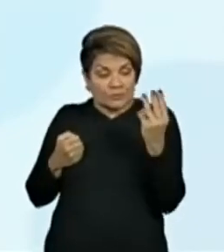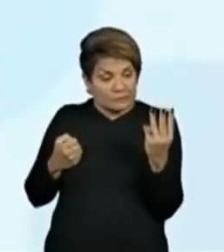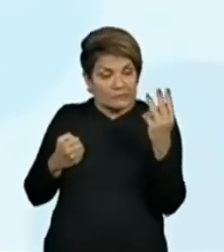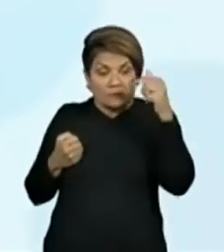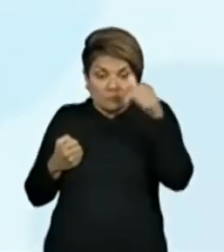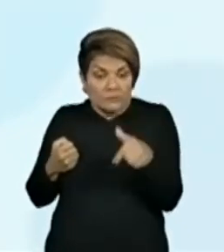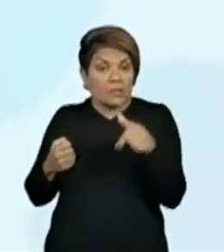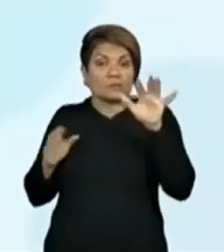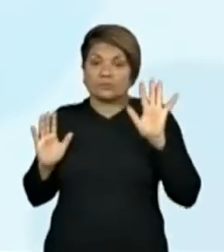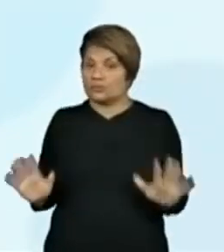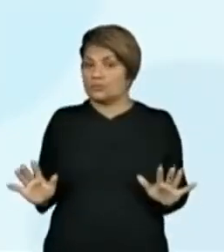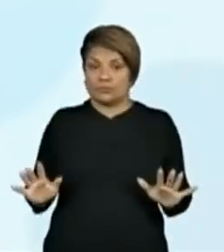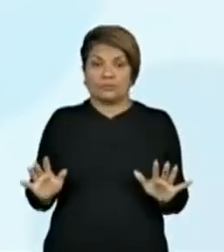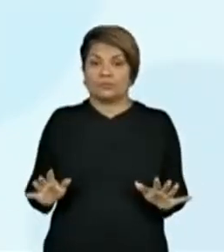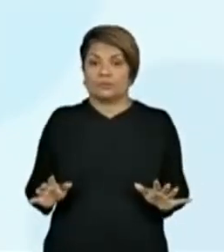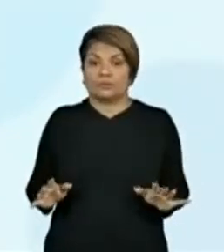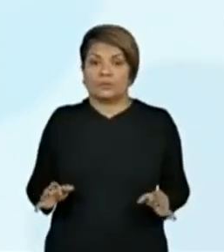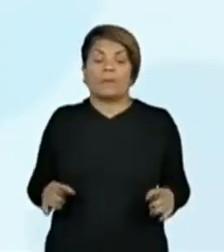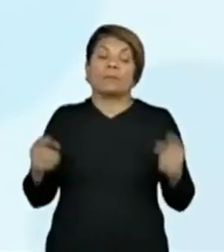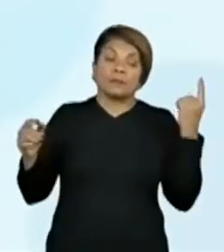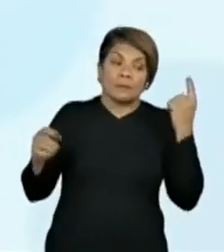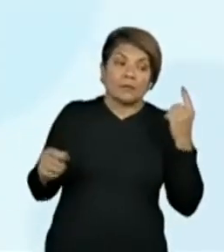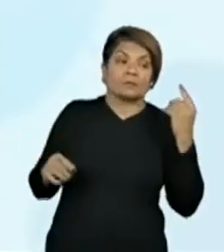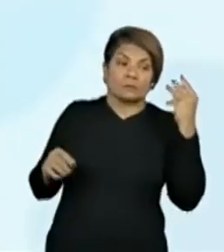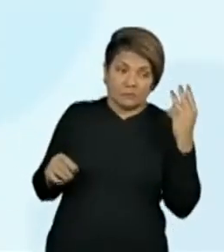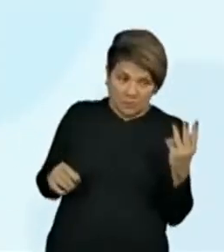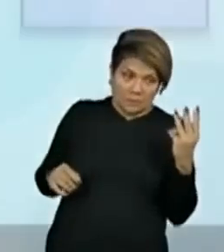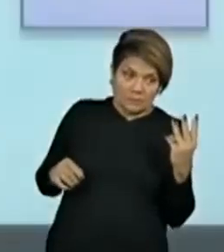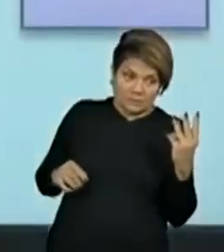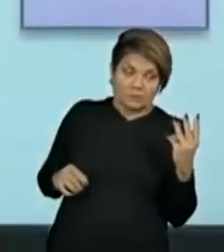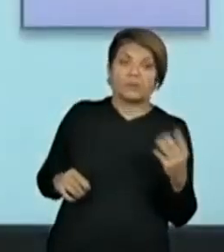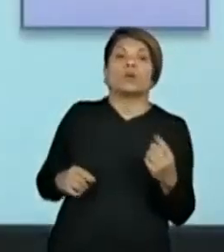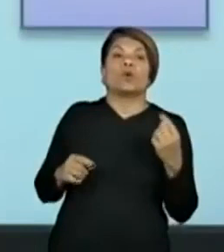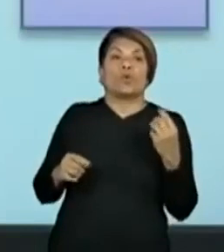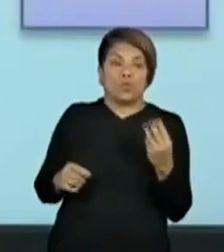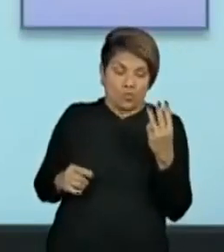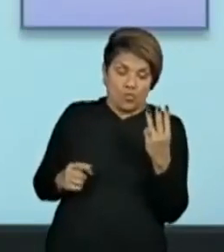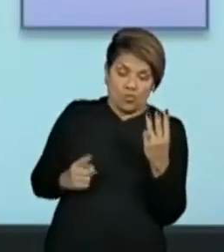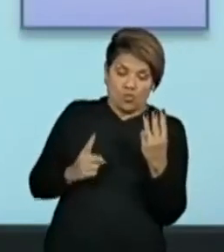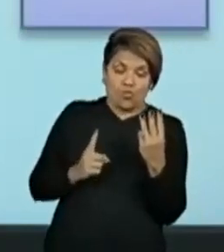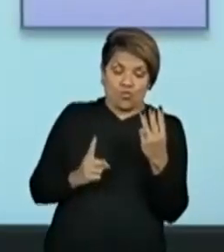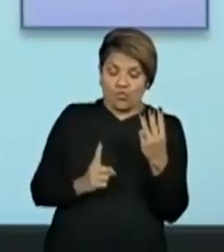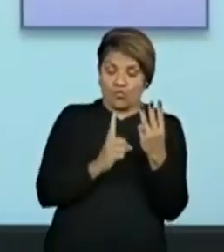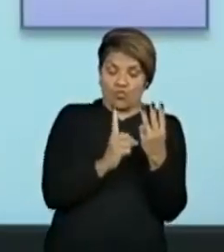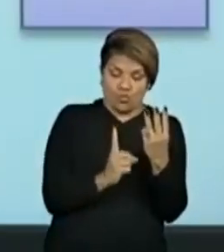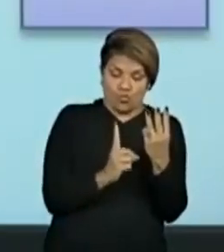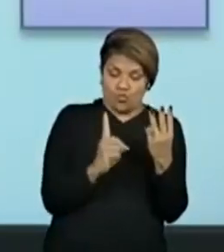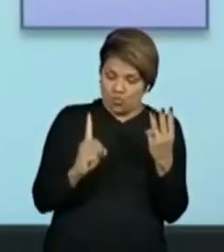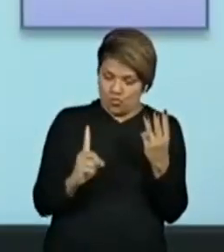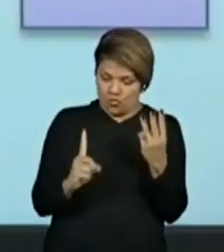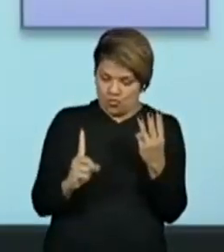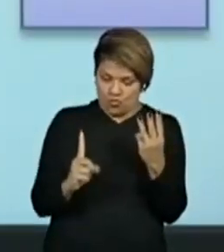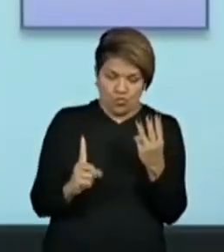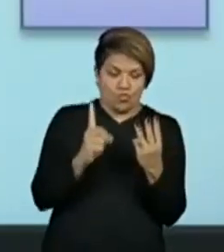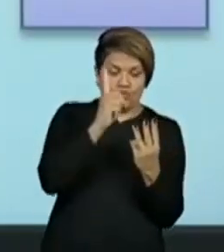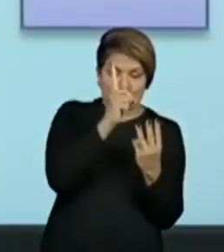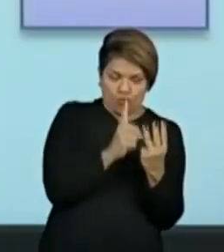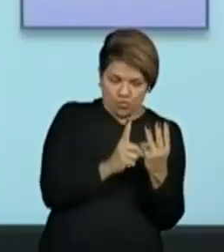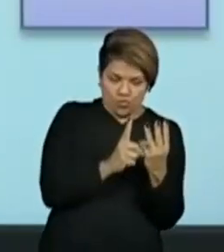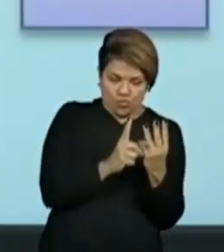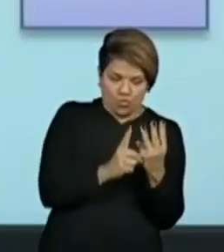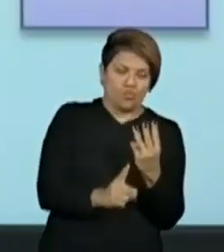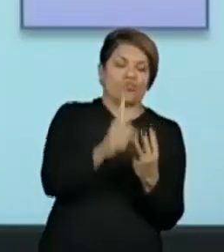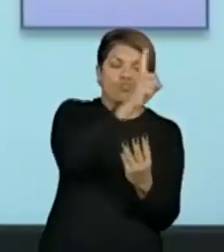Ou vocês colocam o 1 antes ou no meio ou depois dos